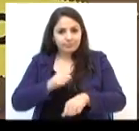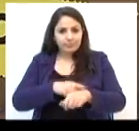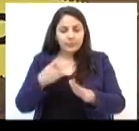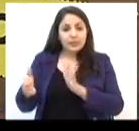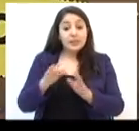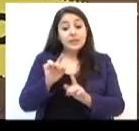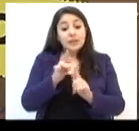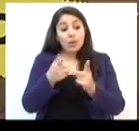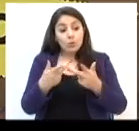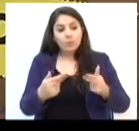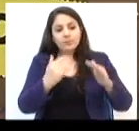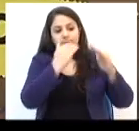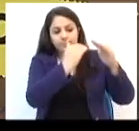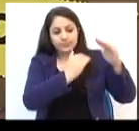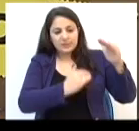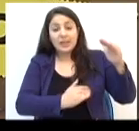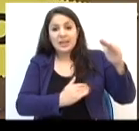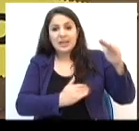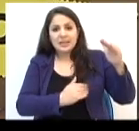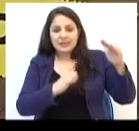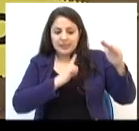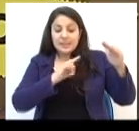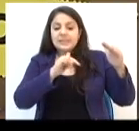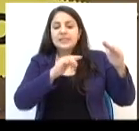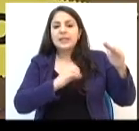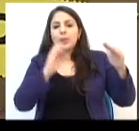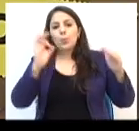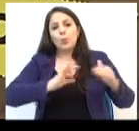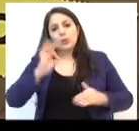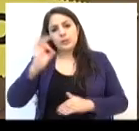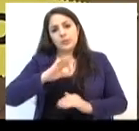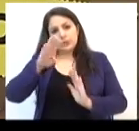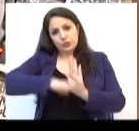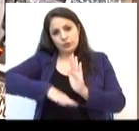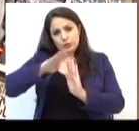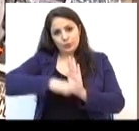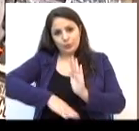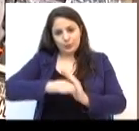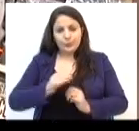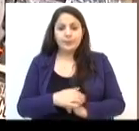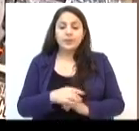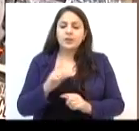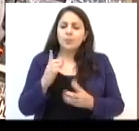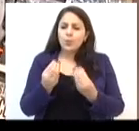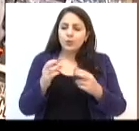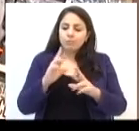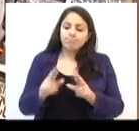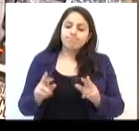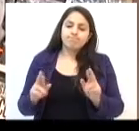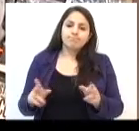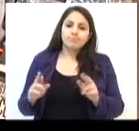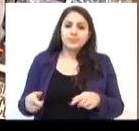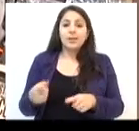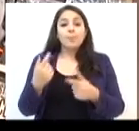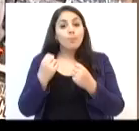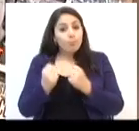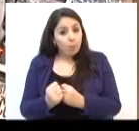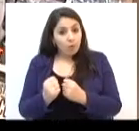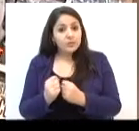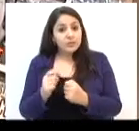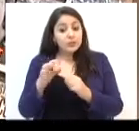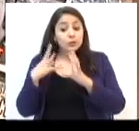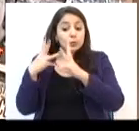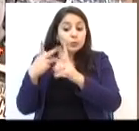Em alguns estandes, os descontos chegam a 70% e com tanta variedade é possível